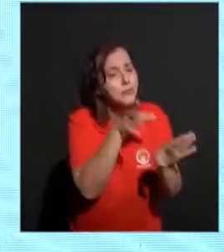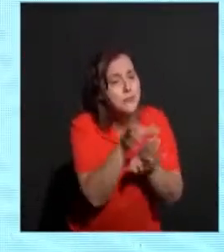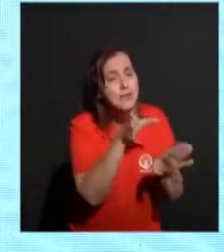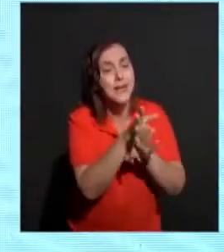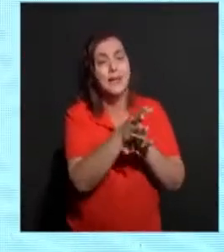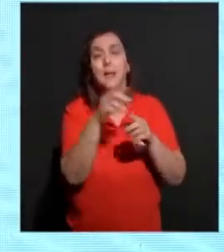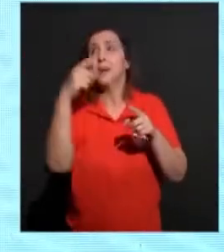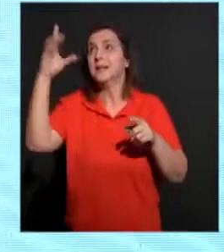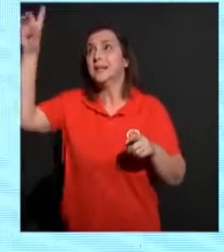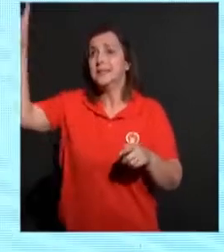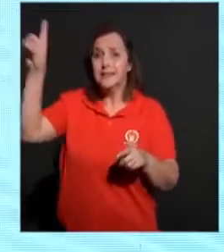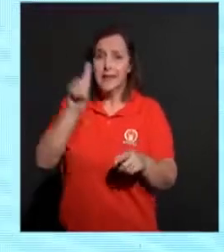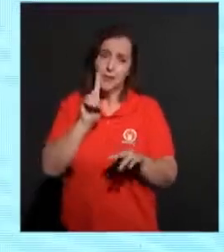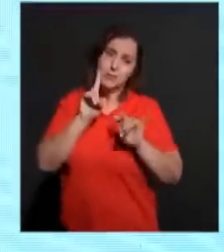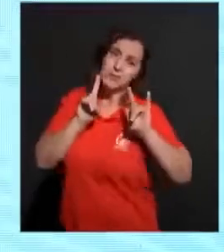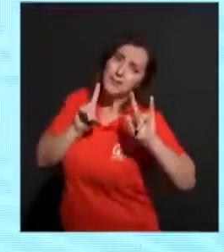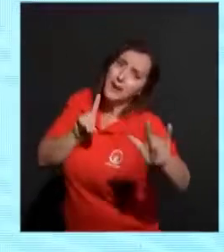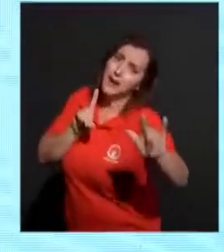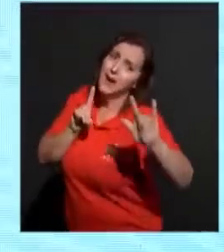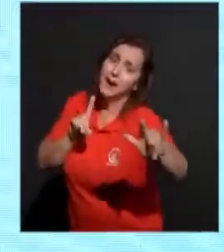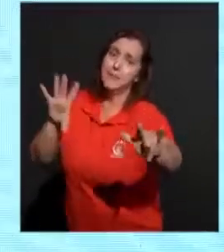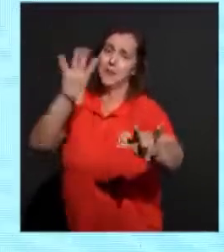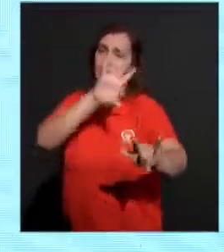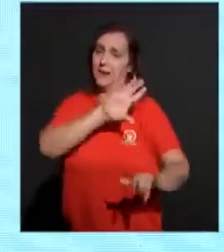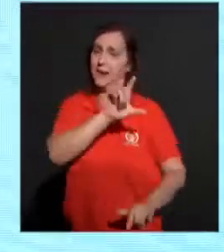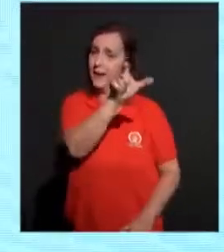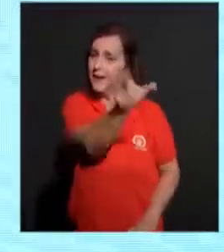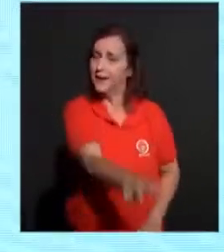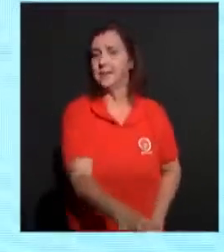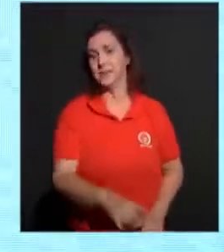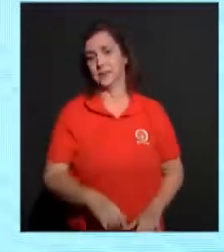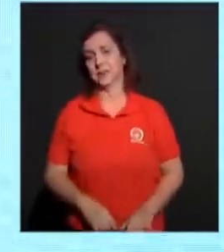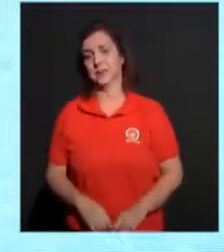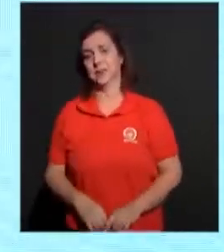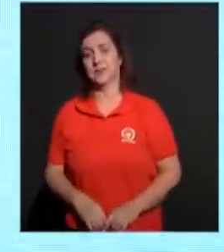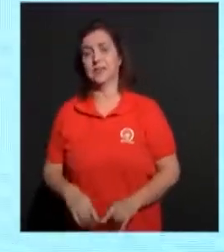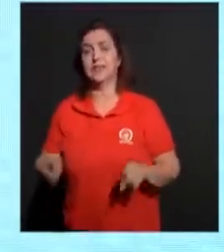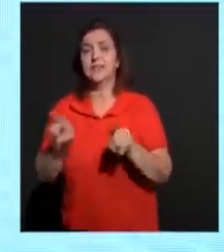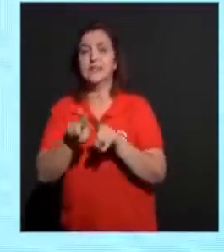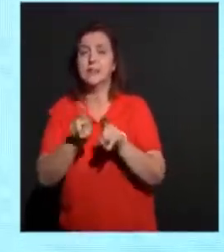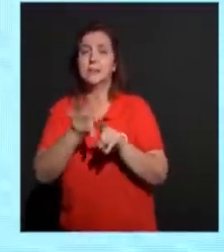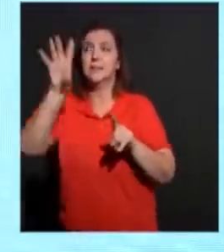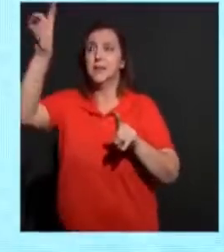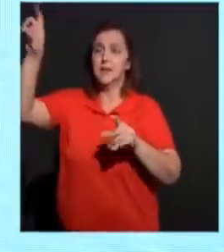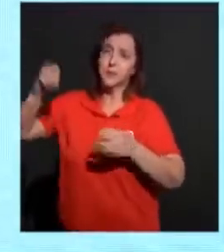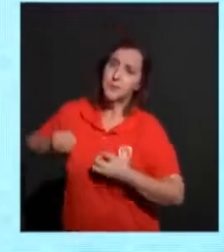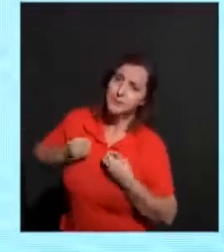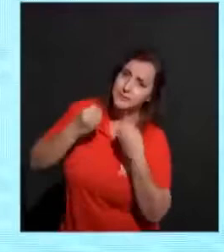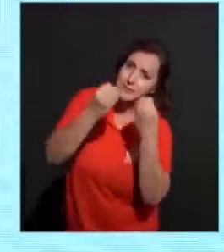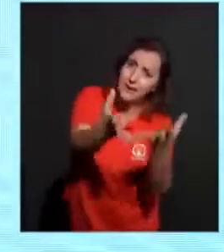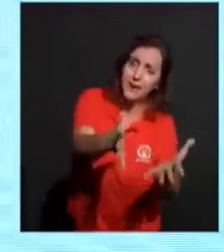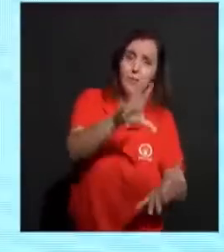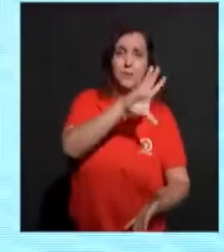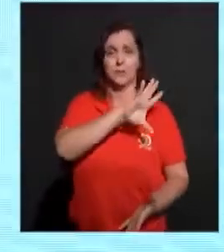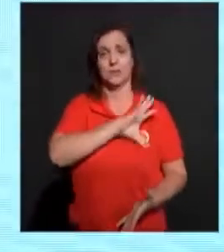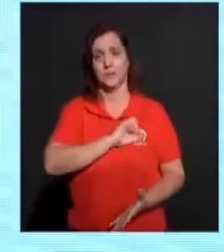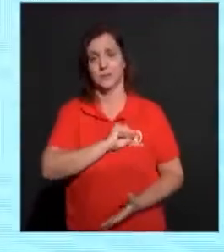está amando esta pessoa de uma forma tão linda que quer trazer revelações e derramar também o amor sobre a vida dessa pessoa.